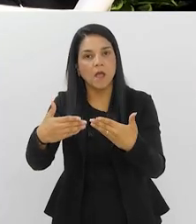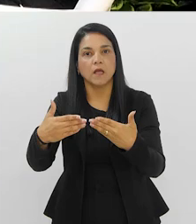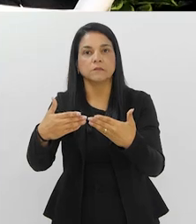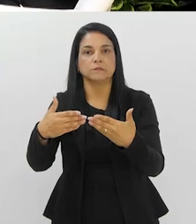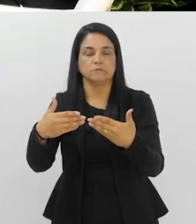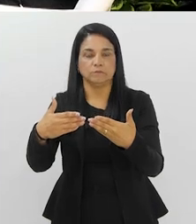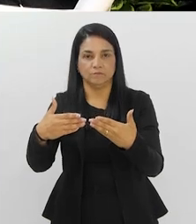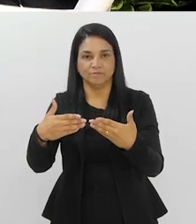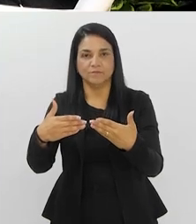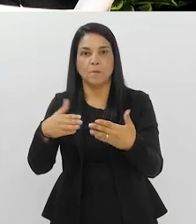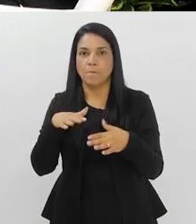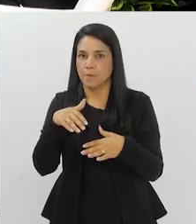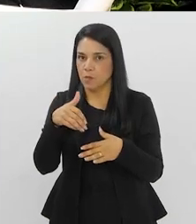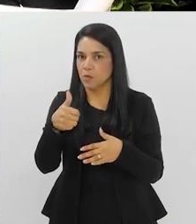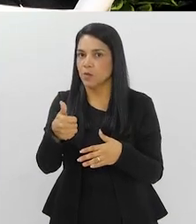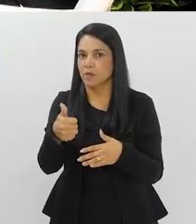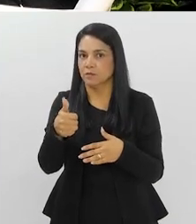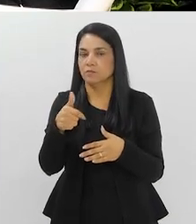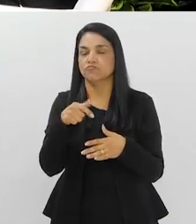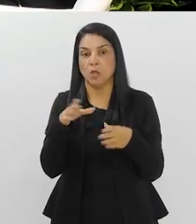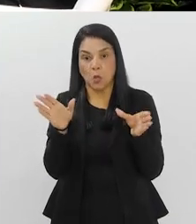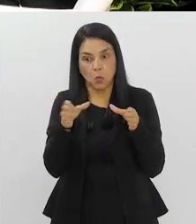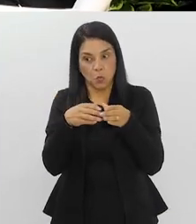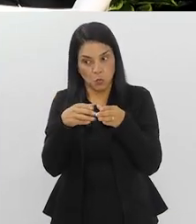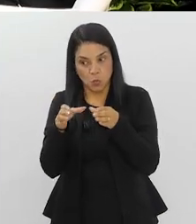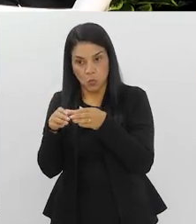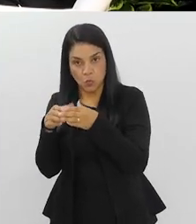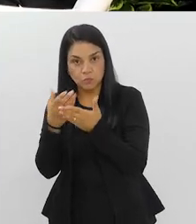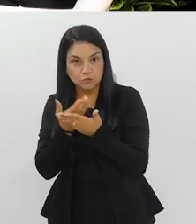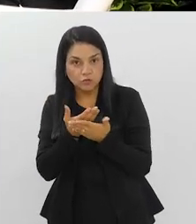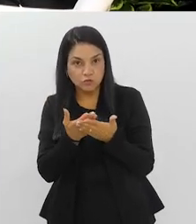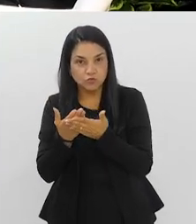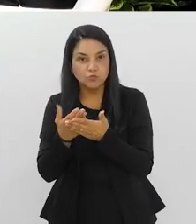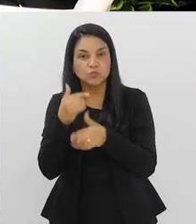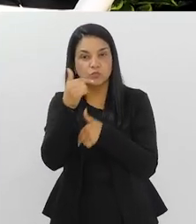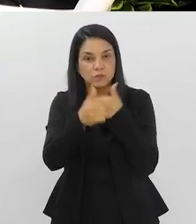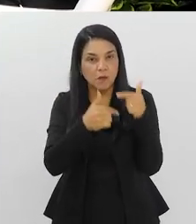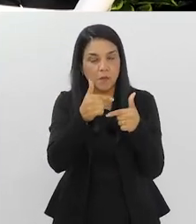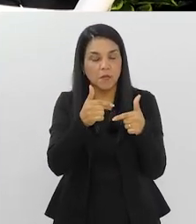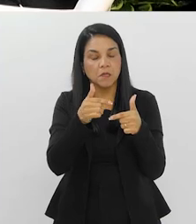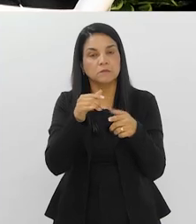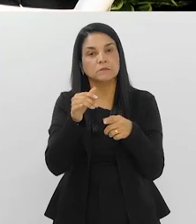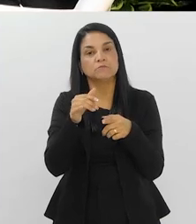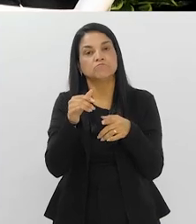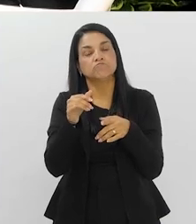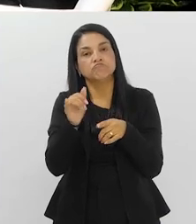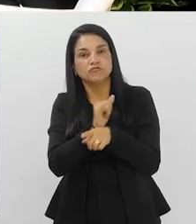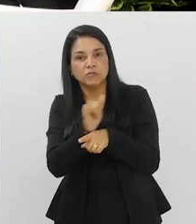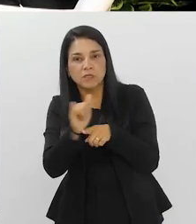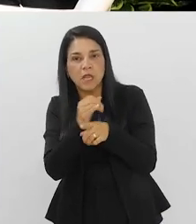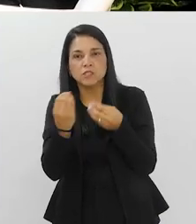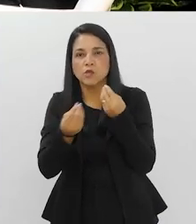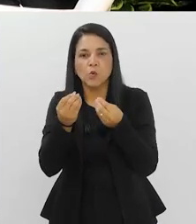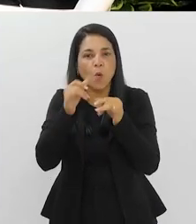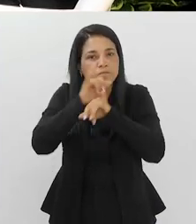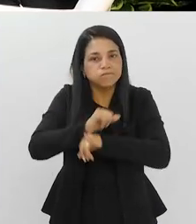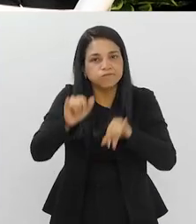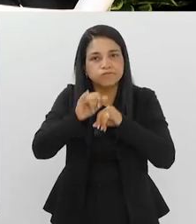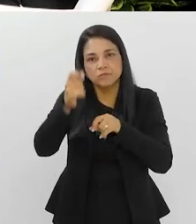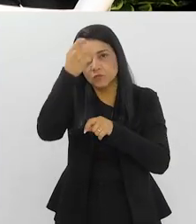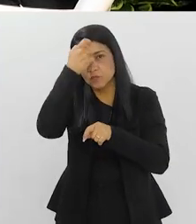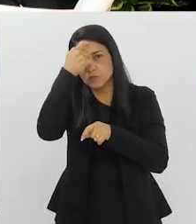processo nesse sentido, não Isabela? Você já vem aí em grupos de estudos, trabalhando a melhor forma de divulgar e